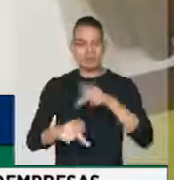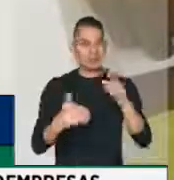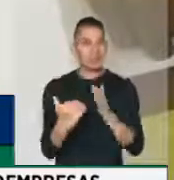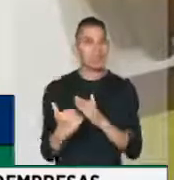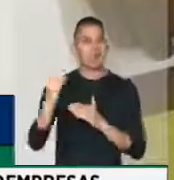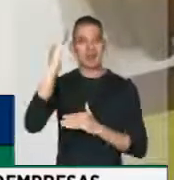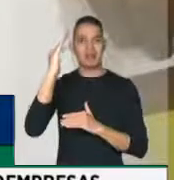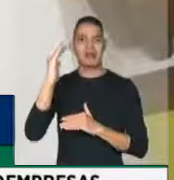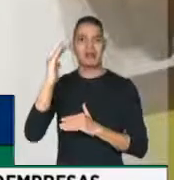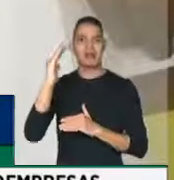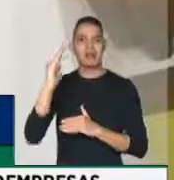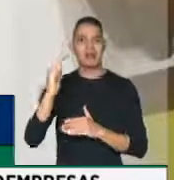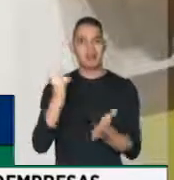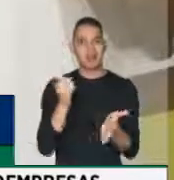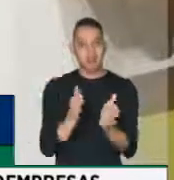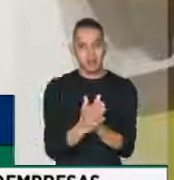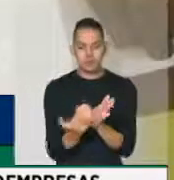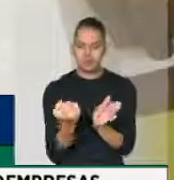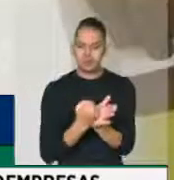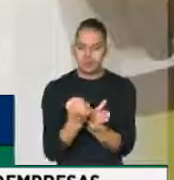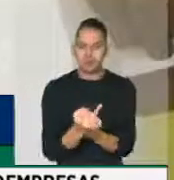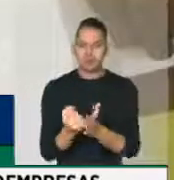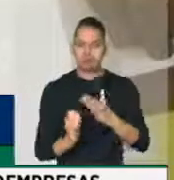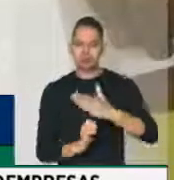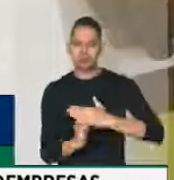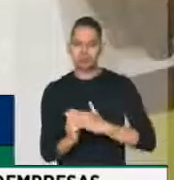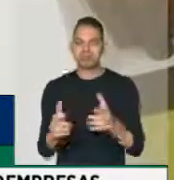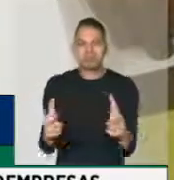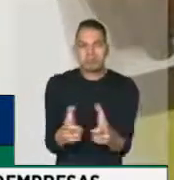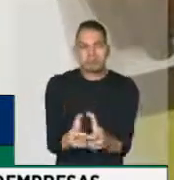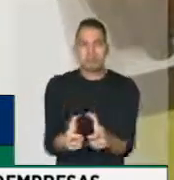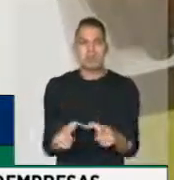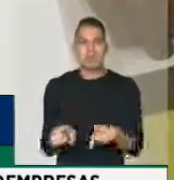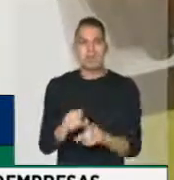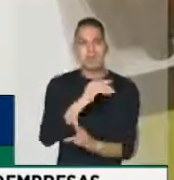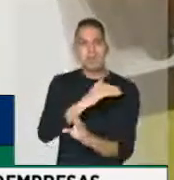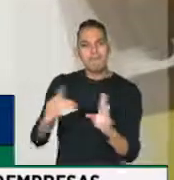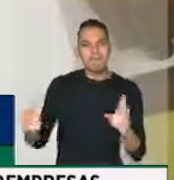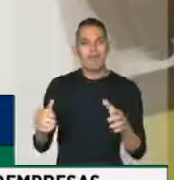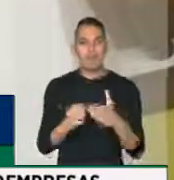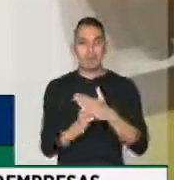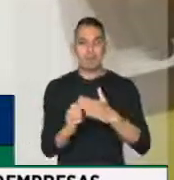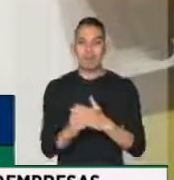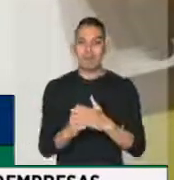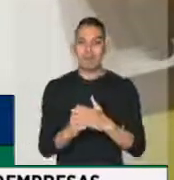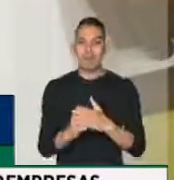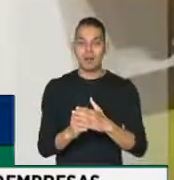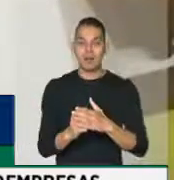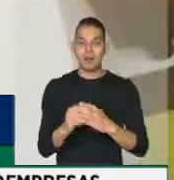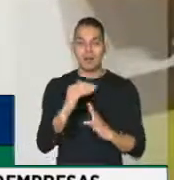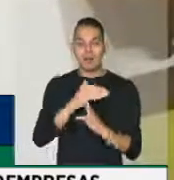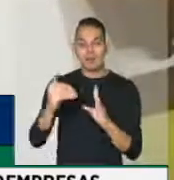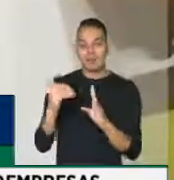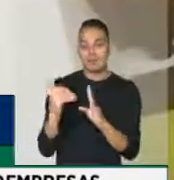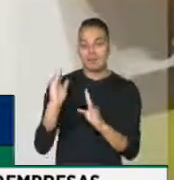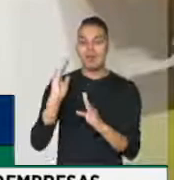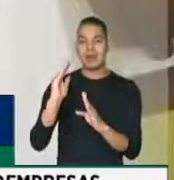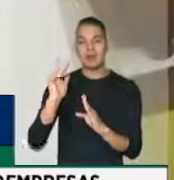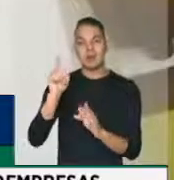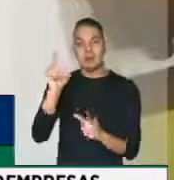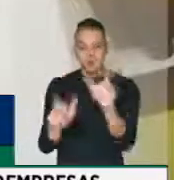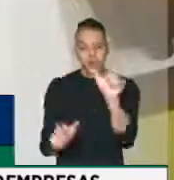vem dessa carteira assinada de micro, pequeno, empresário e médio, empresário. Mais da metade dos trabalhadores vêm dessa